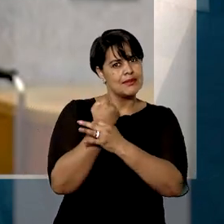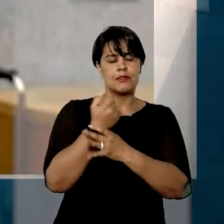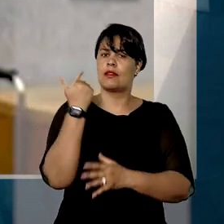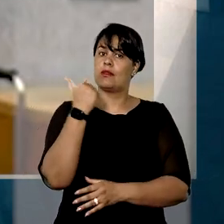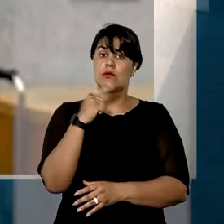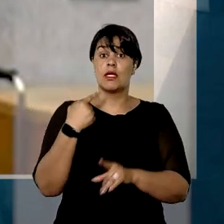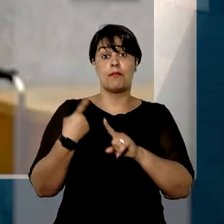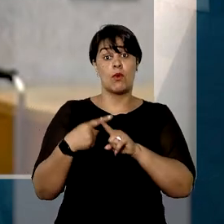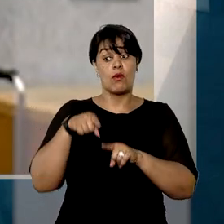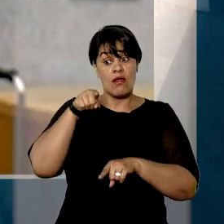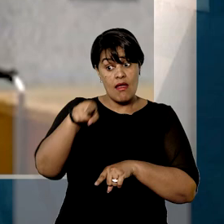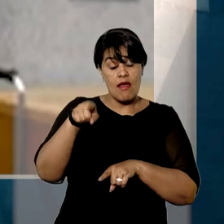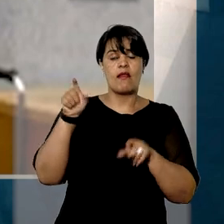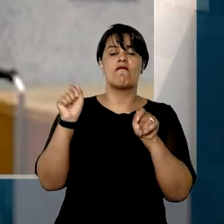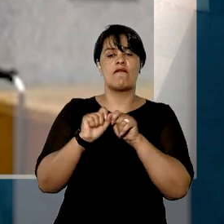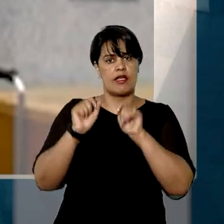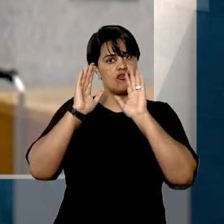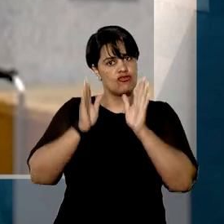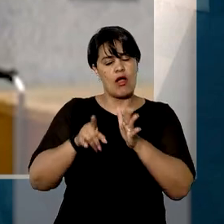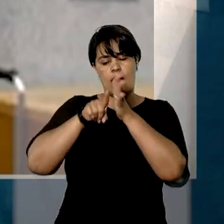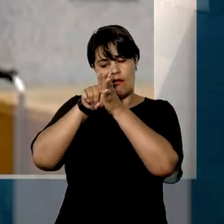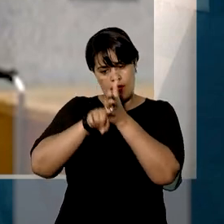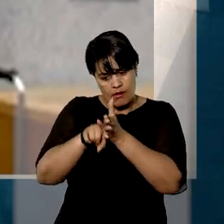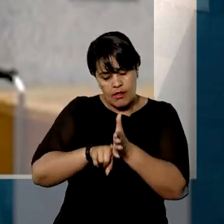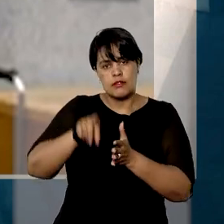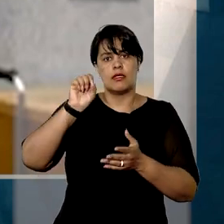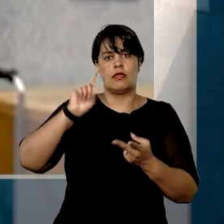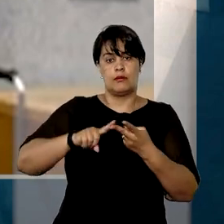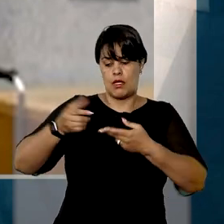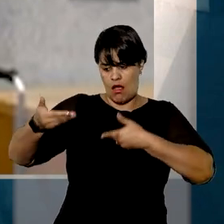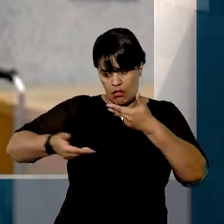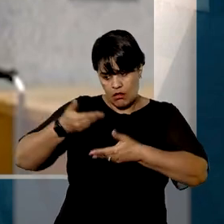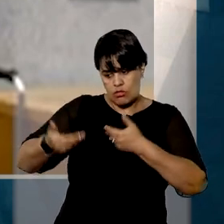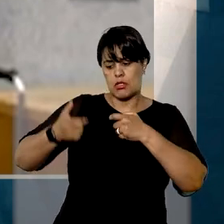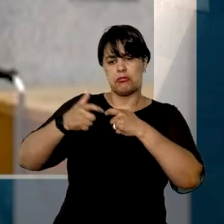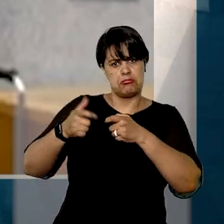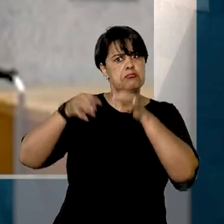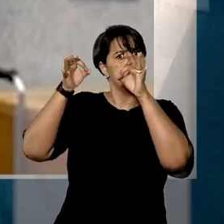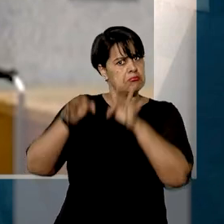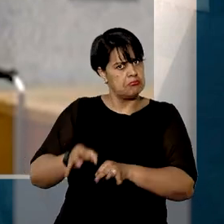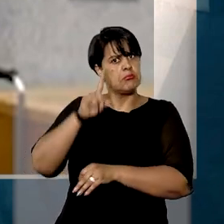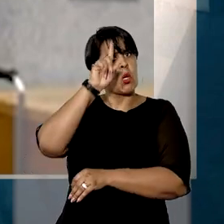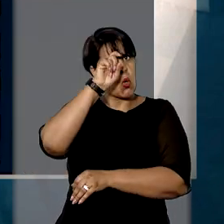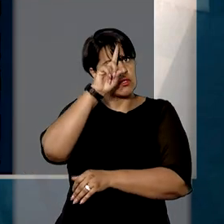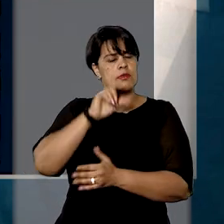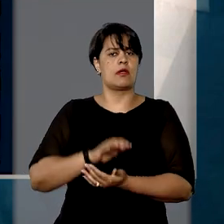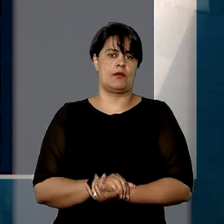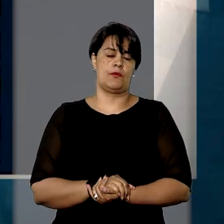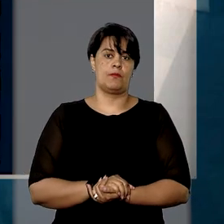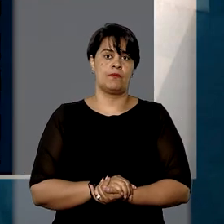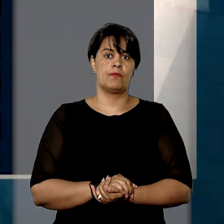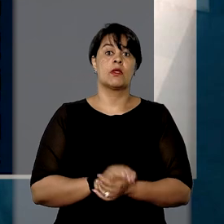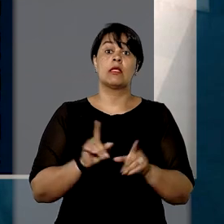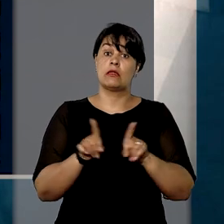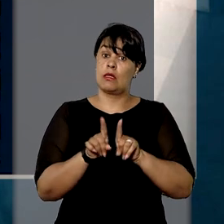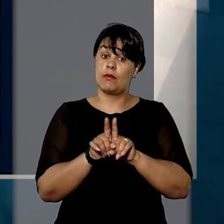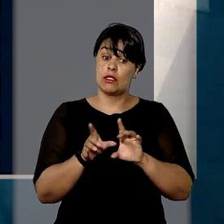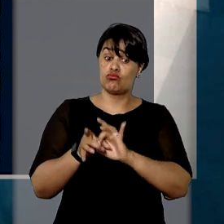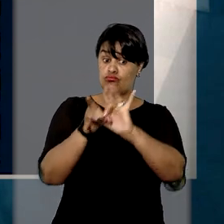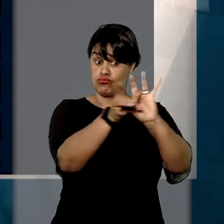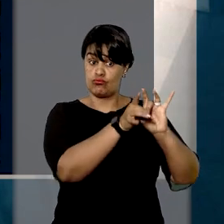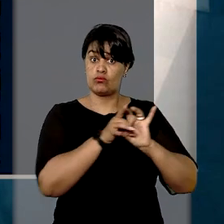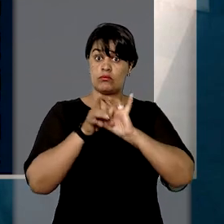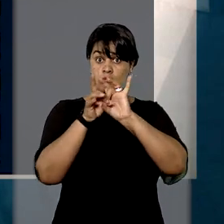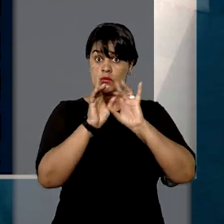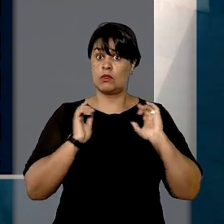a segurada se submeteu aos exames necessários e recebeu atendimento médico no hospital. No voto, acompanhado pelos